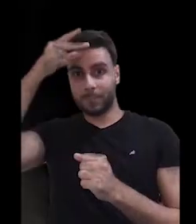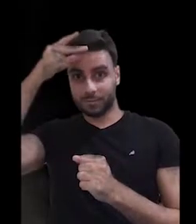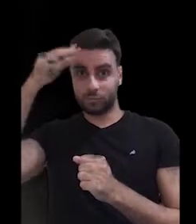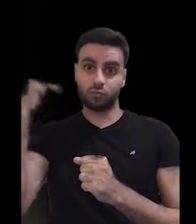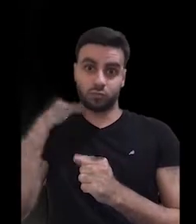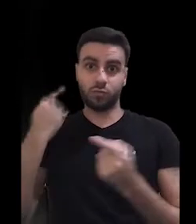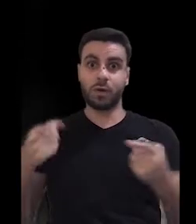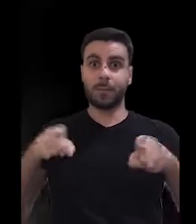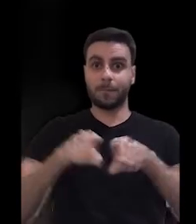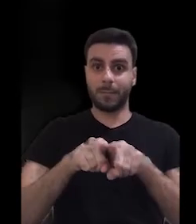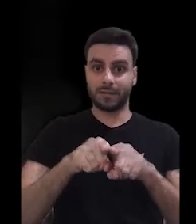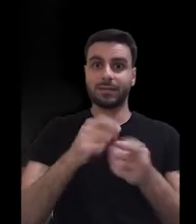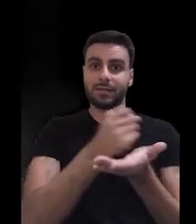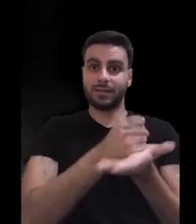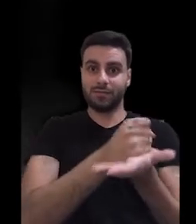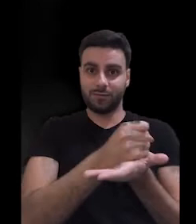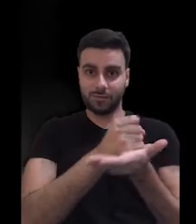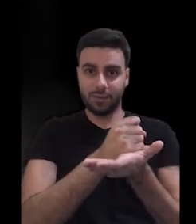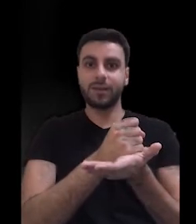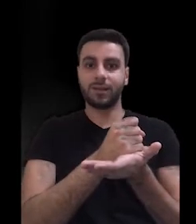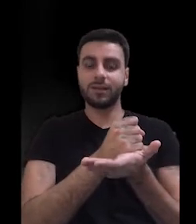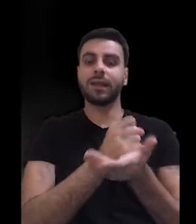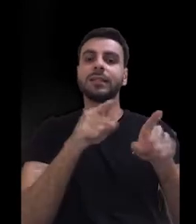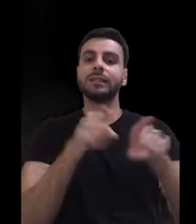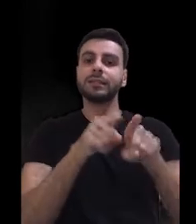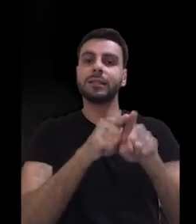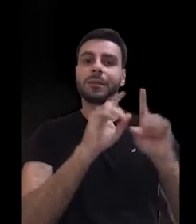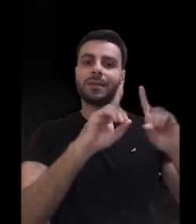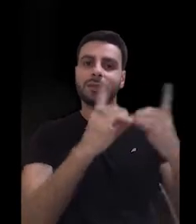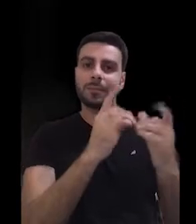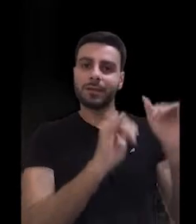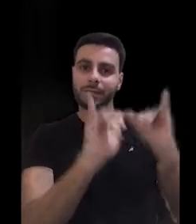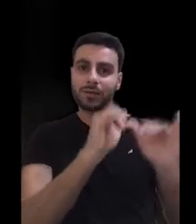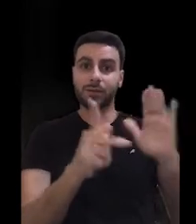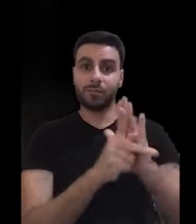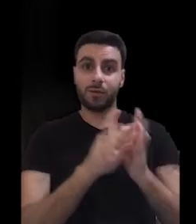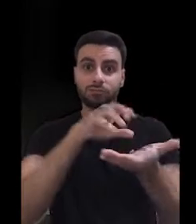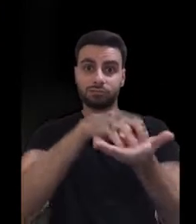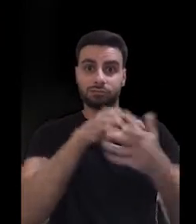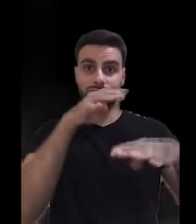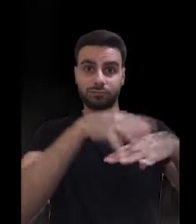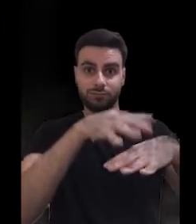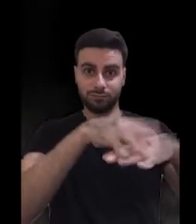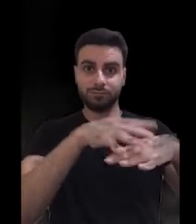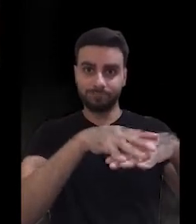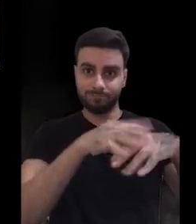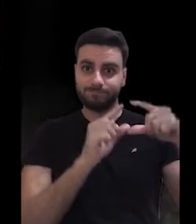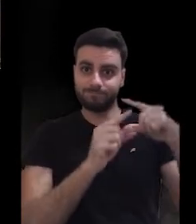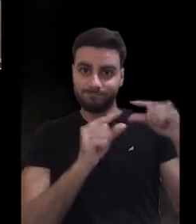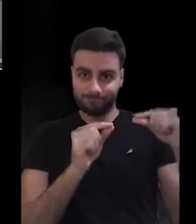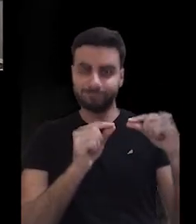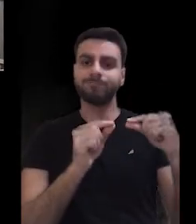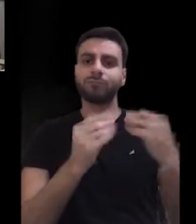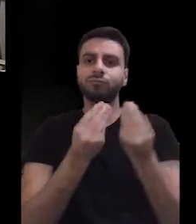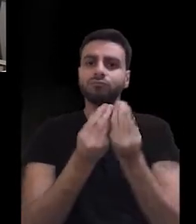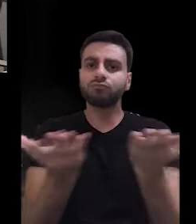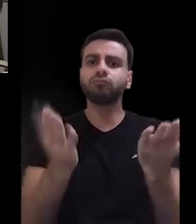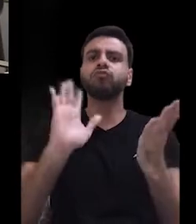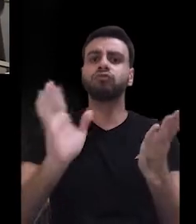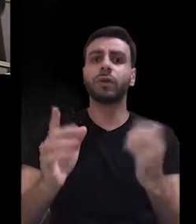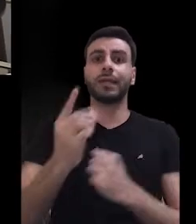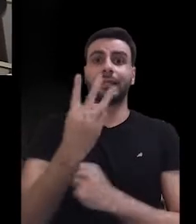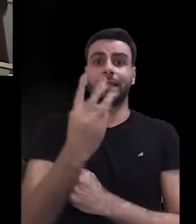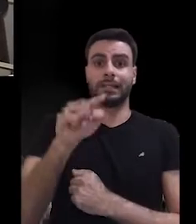Em parceria com a Prefeitura da cidade, a Farmácia Universitária e o Departamento de Química do Instituto de Ciências Exatas,